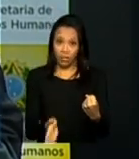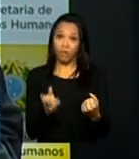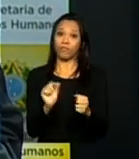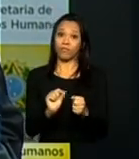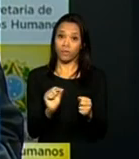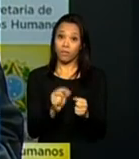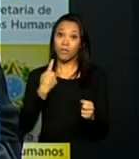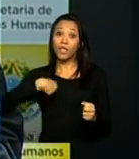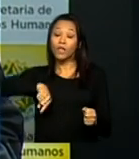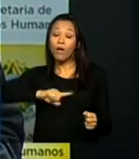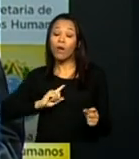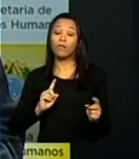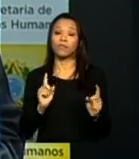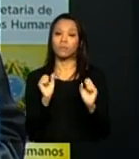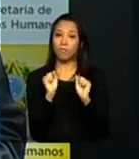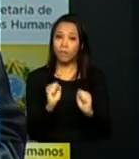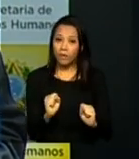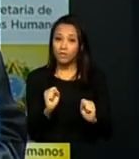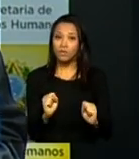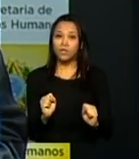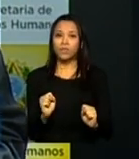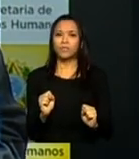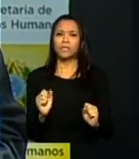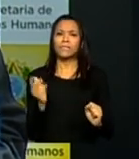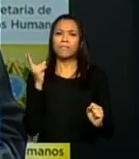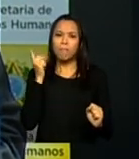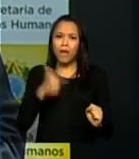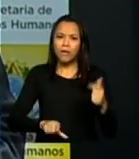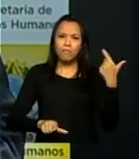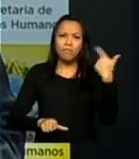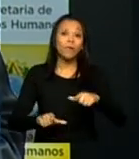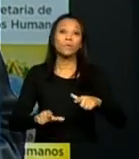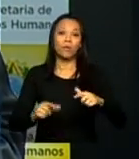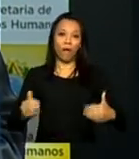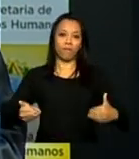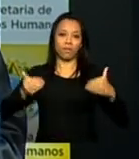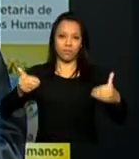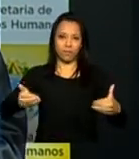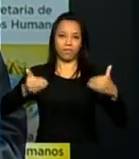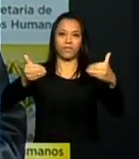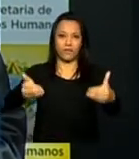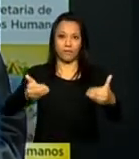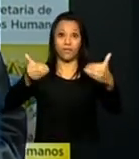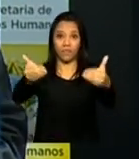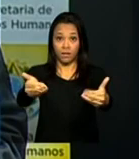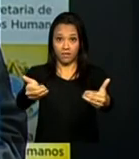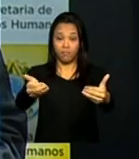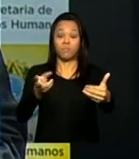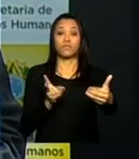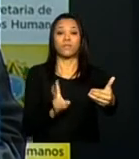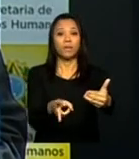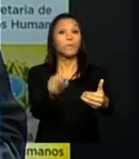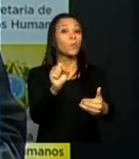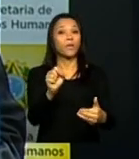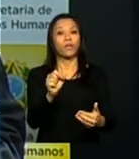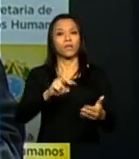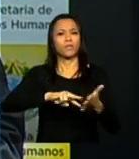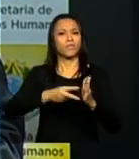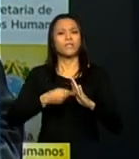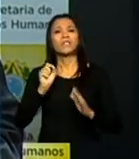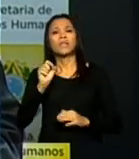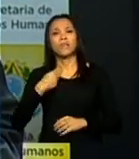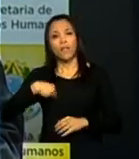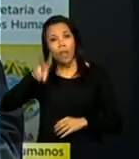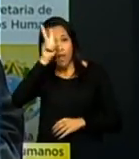para que a gente possa avançar cada vez mais no sentido de lembrar essa